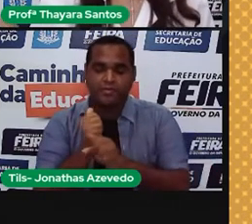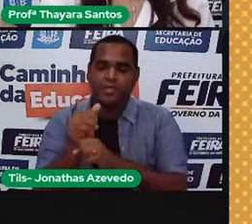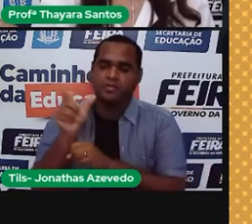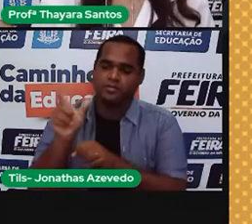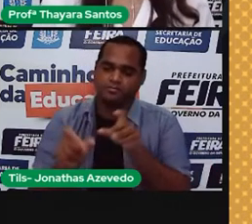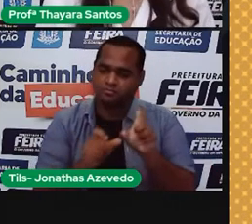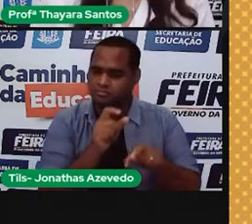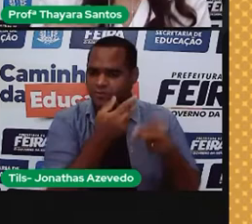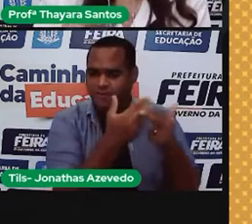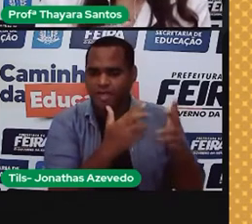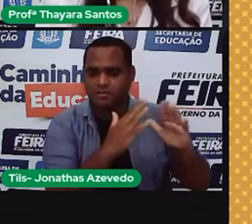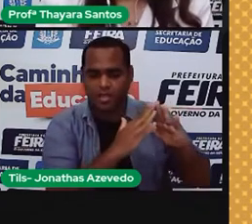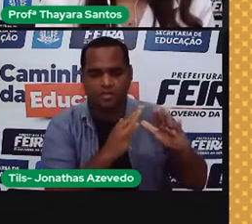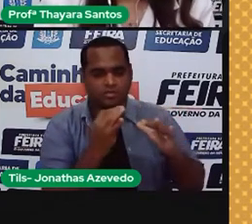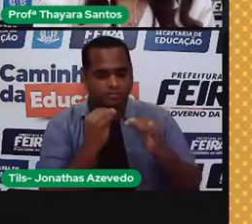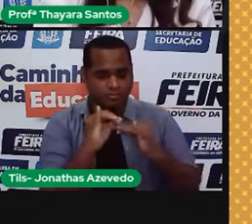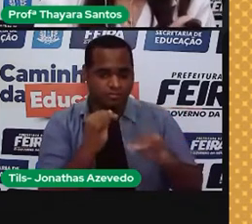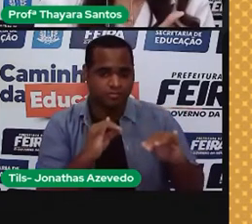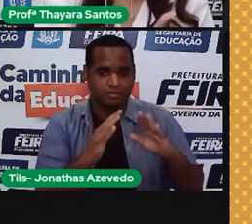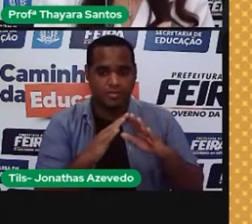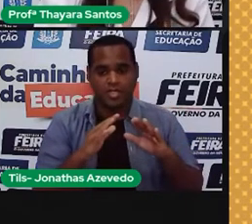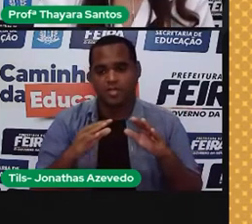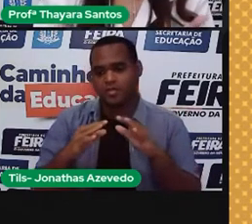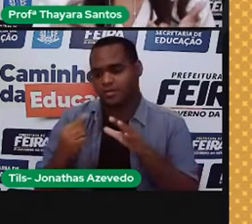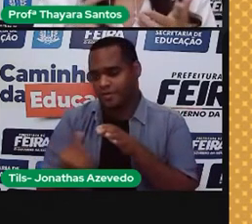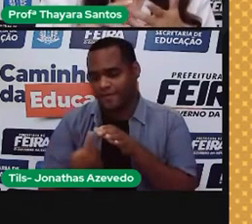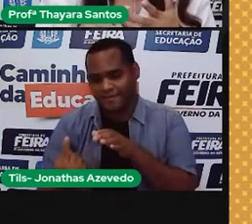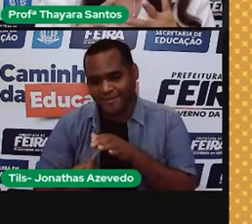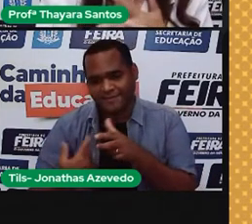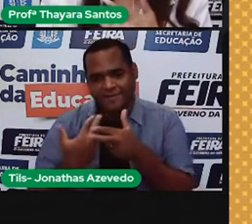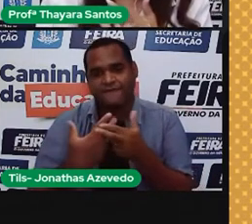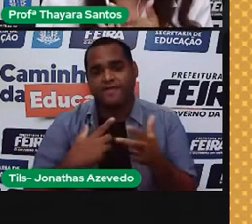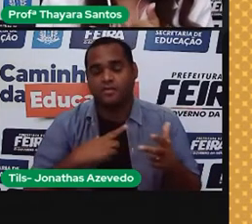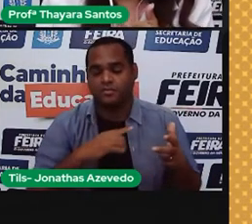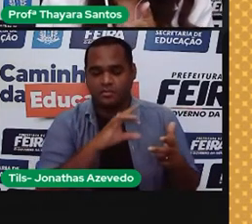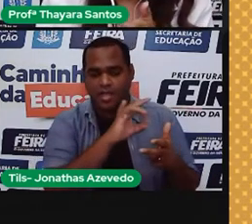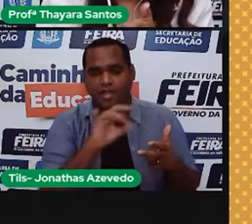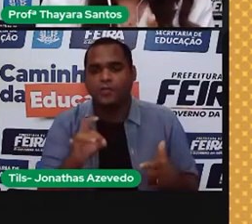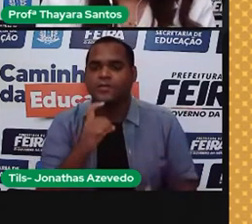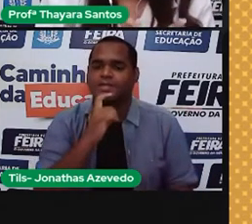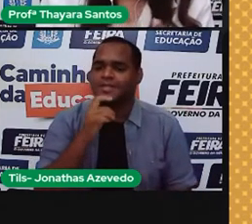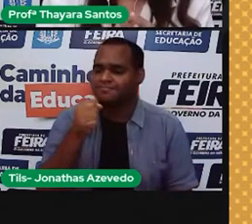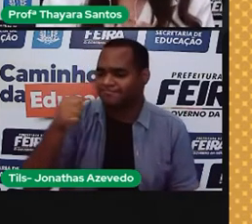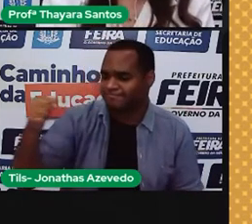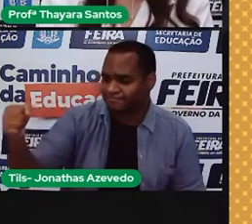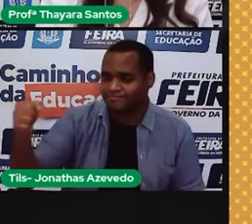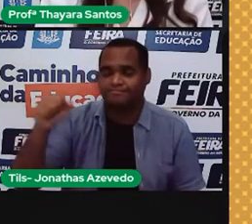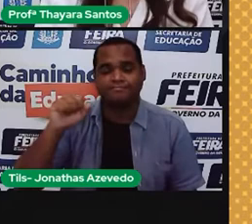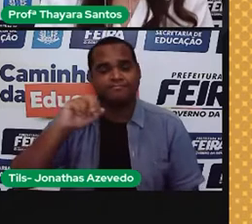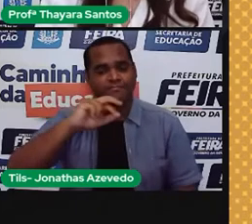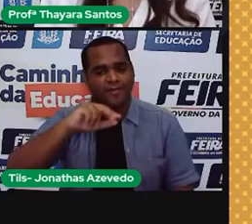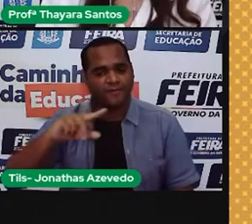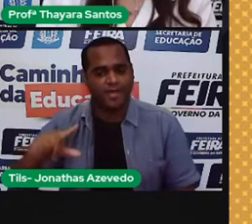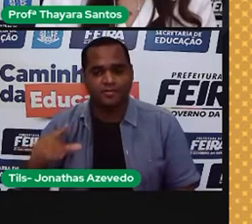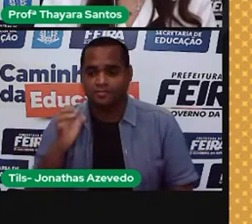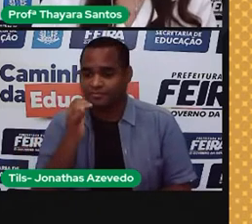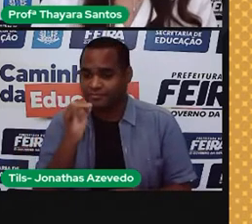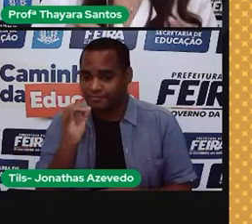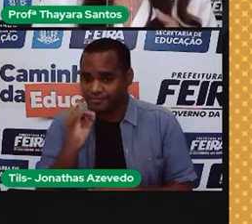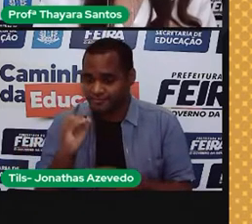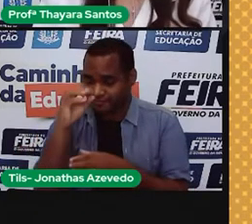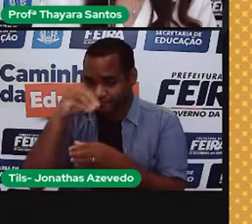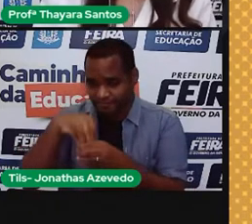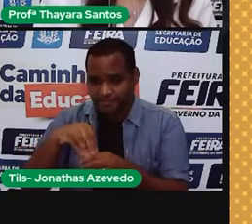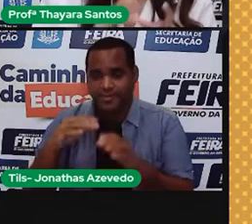eletrônicos que tem na casa. Então, calcula a geladeira, calcula a máquina de lavar, calcula cada um desses objetos, desses eletrodomésticos,